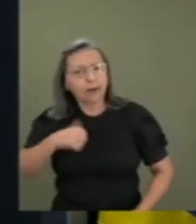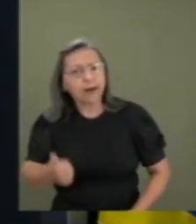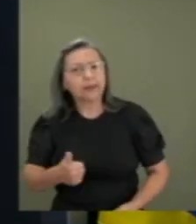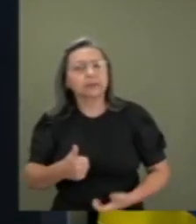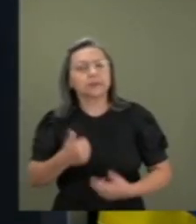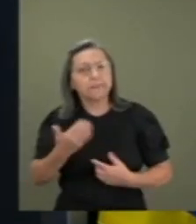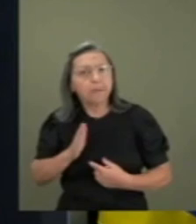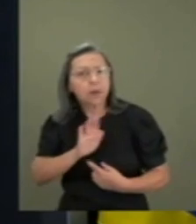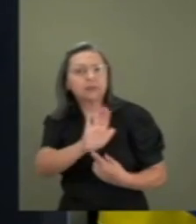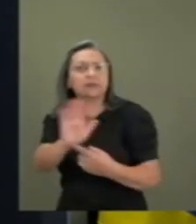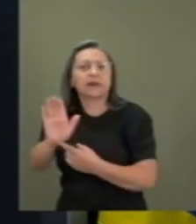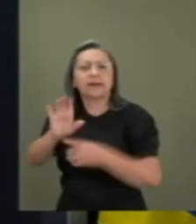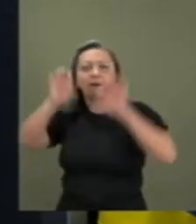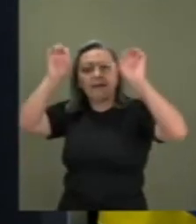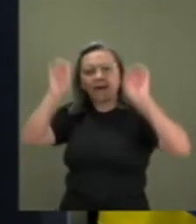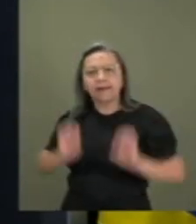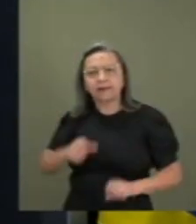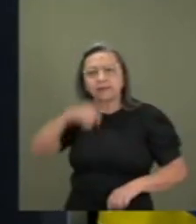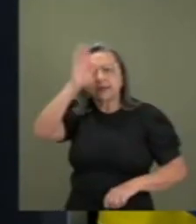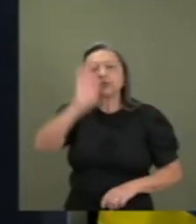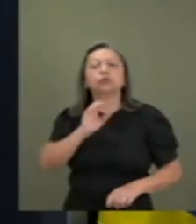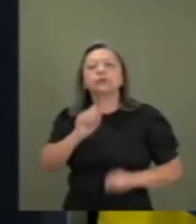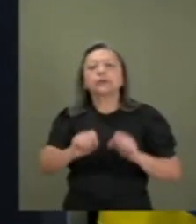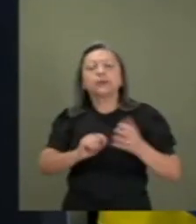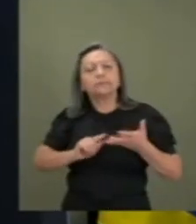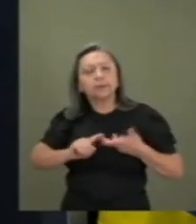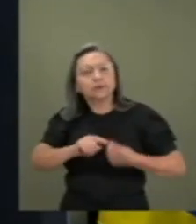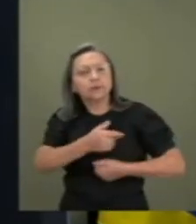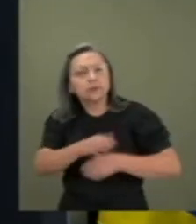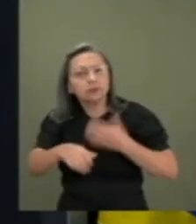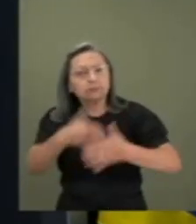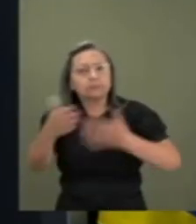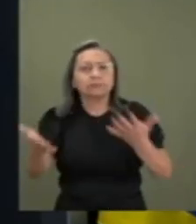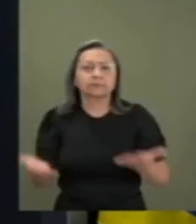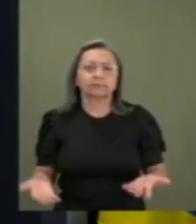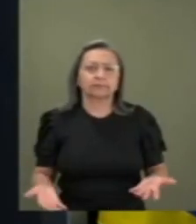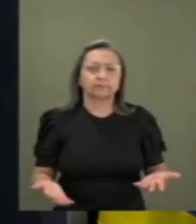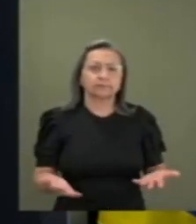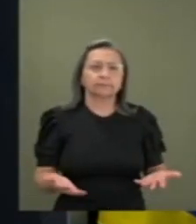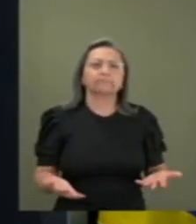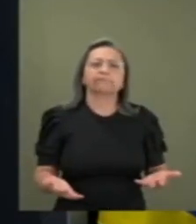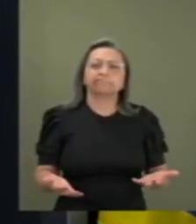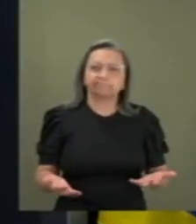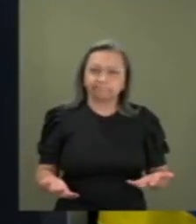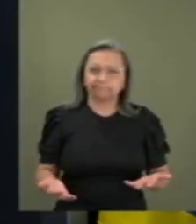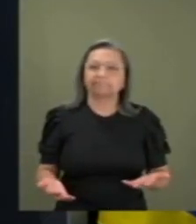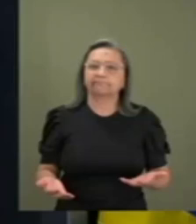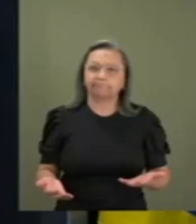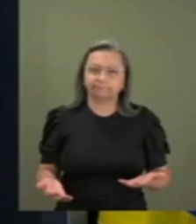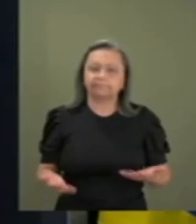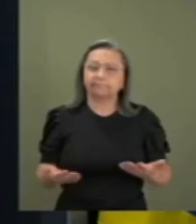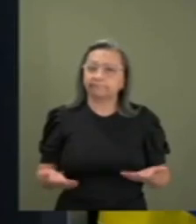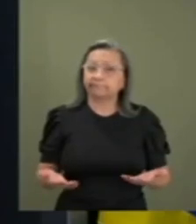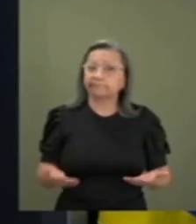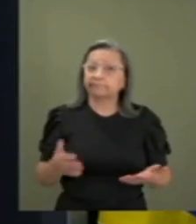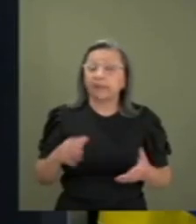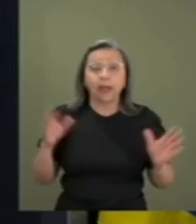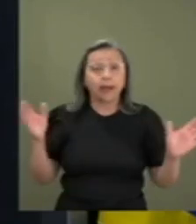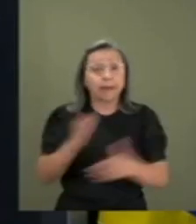no Brasil, diz que as coisas iam se engatar, tiram na velocidade da luz